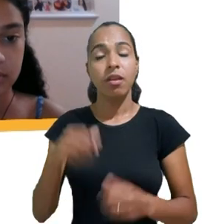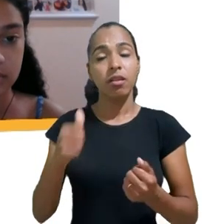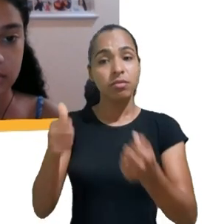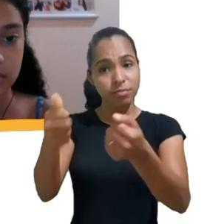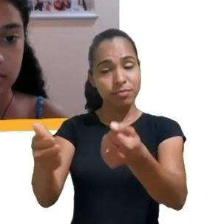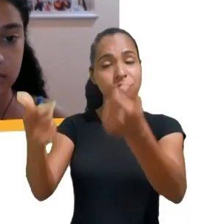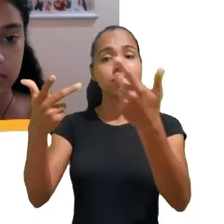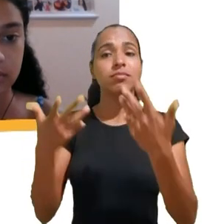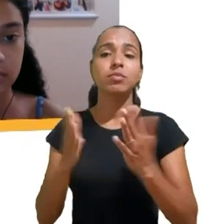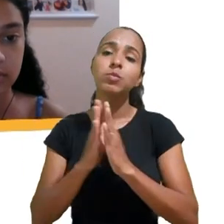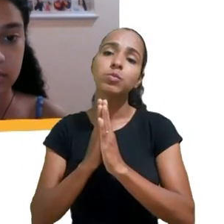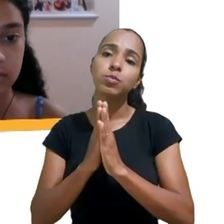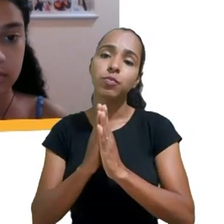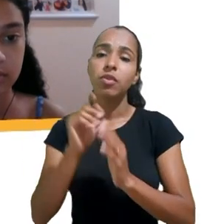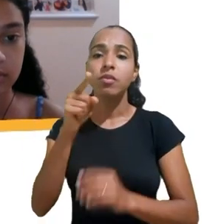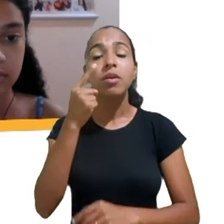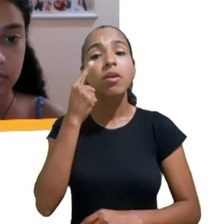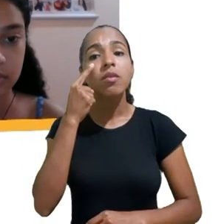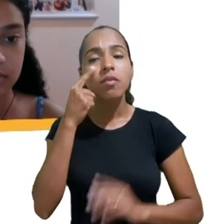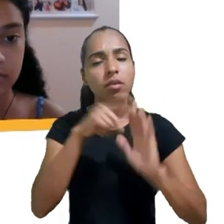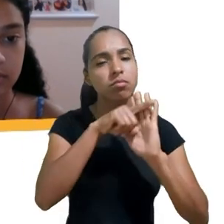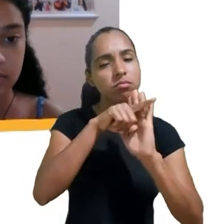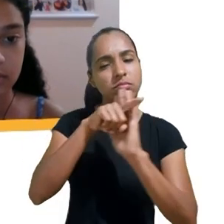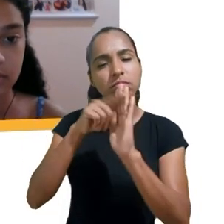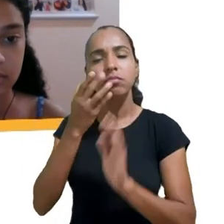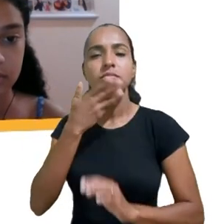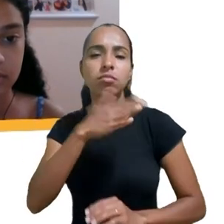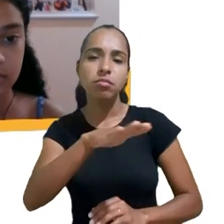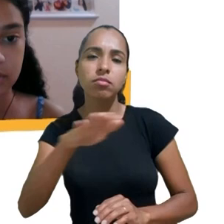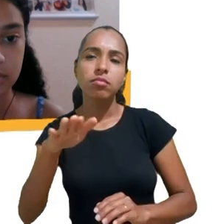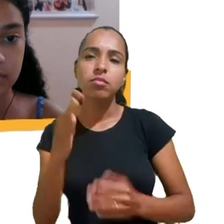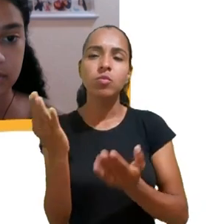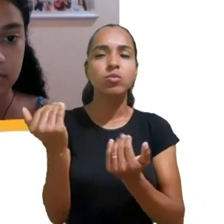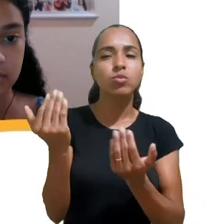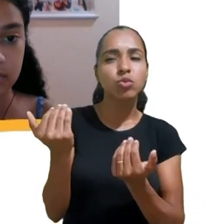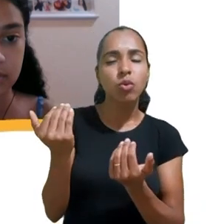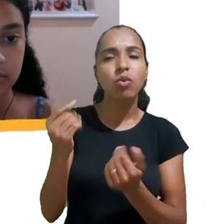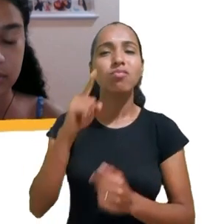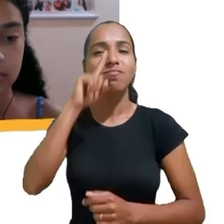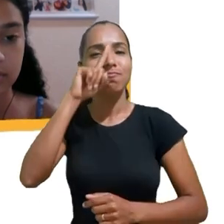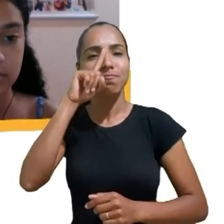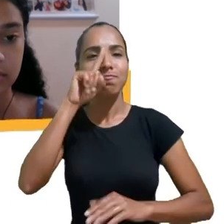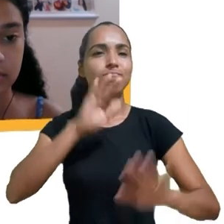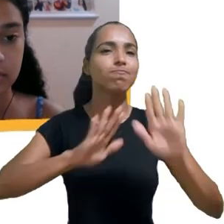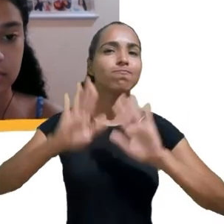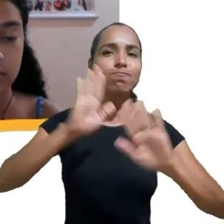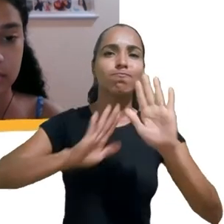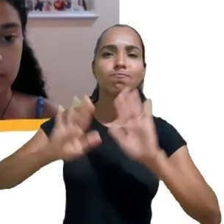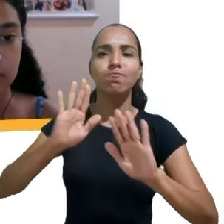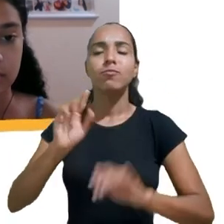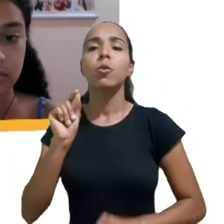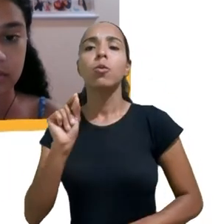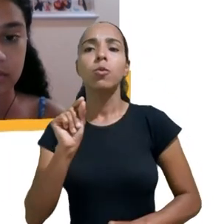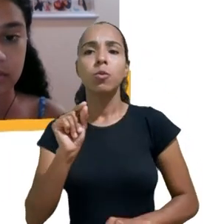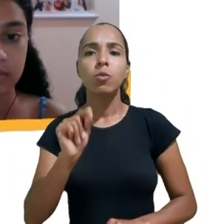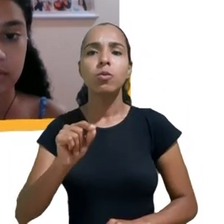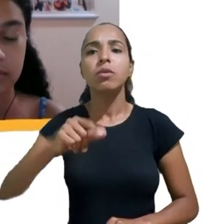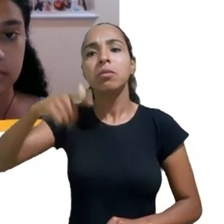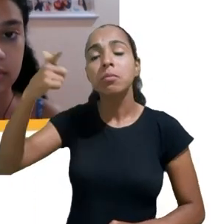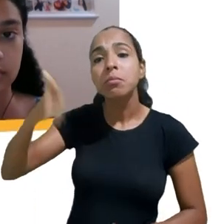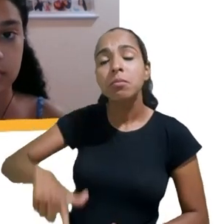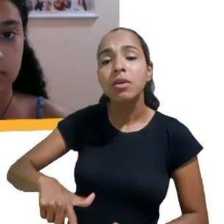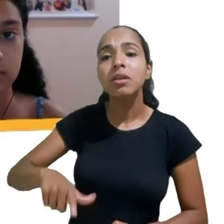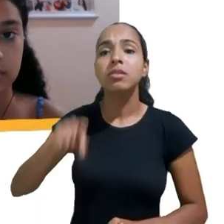para as crianças e adolescentes na internet e explicasse para a gente quais são os formatos de publicidade infantil que existem